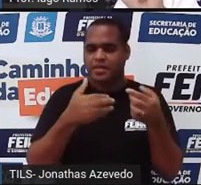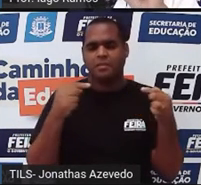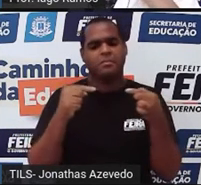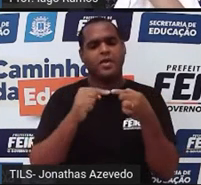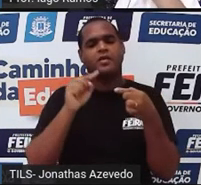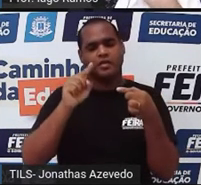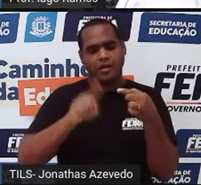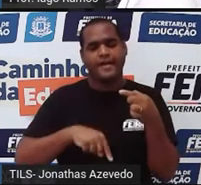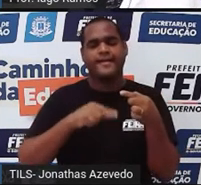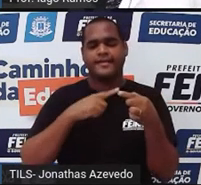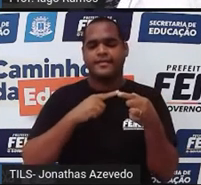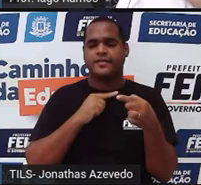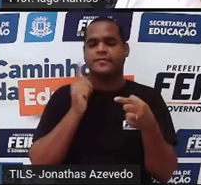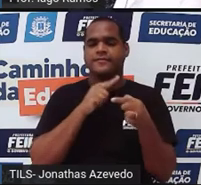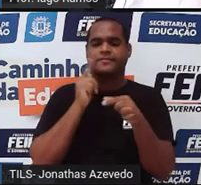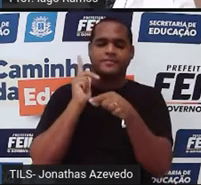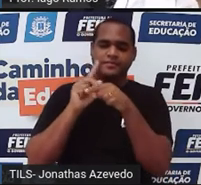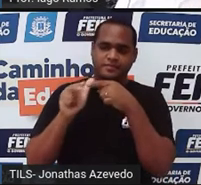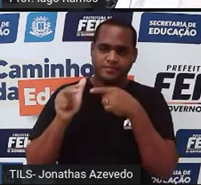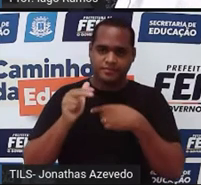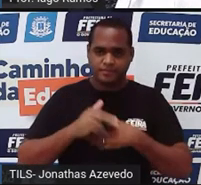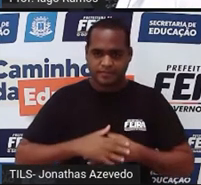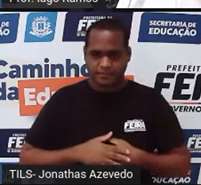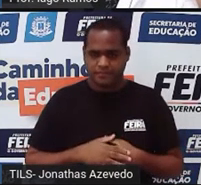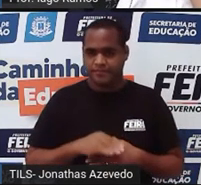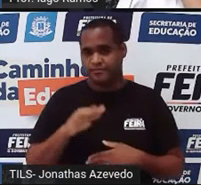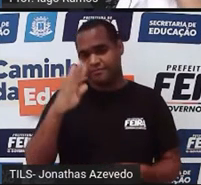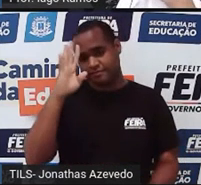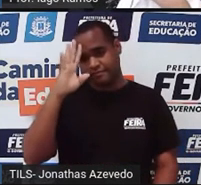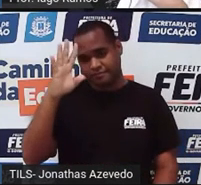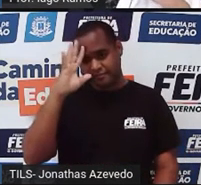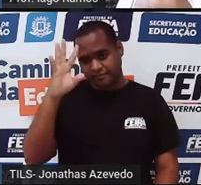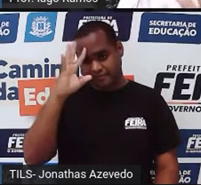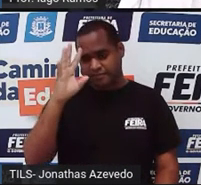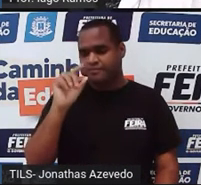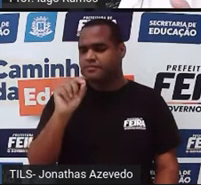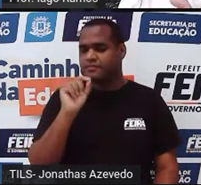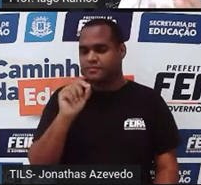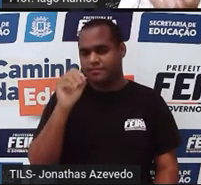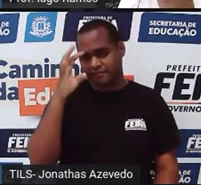maneira para ele vencer. Agora, vamos pensar ele posicionando essa peça